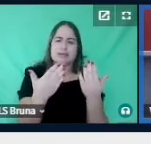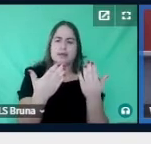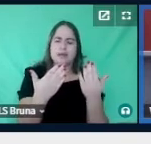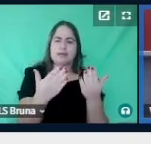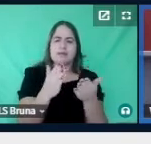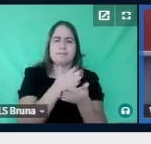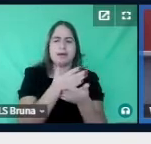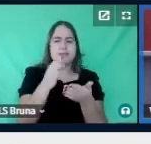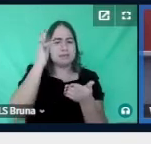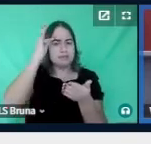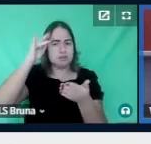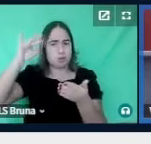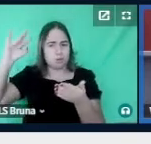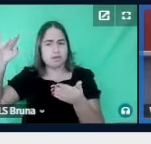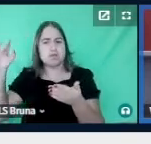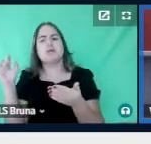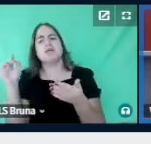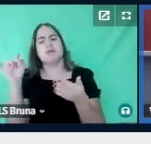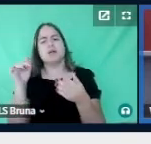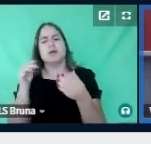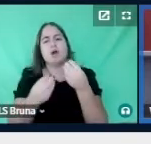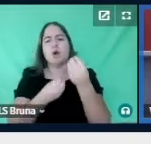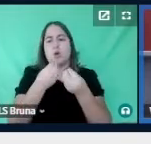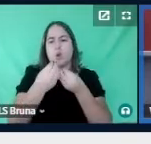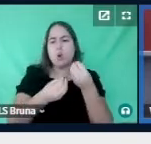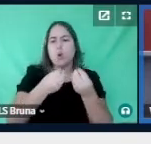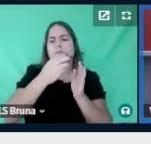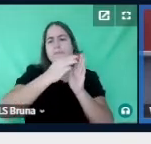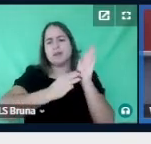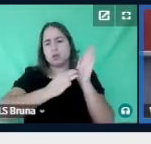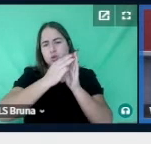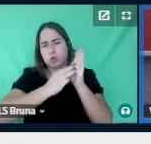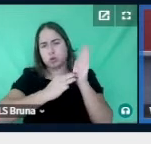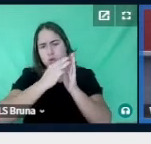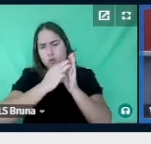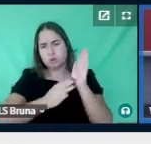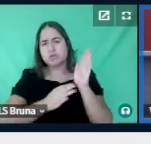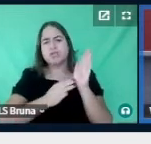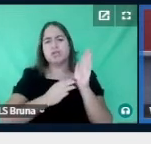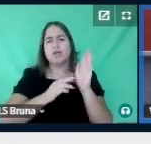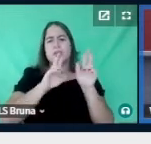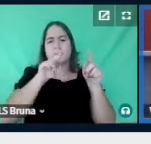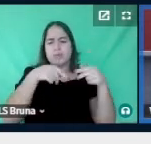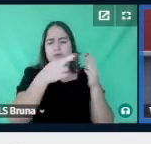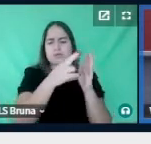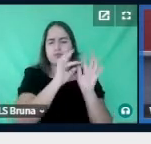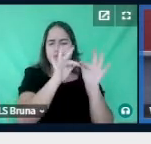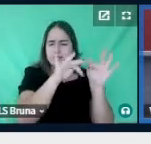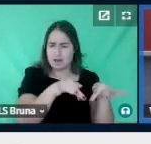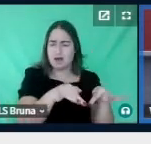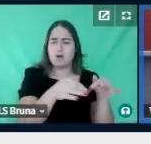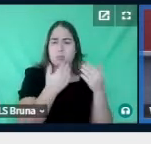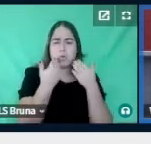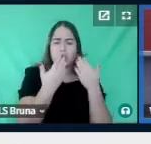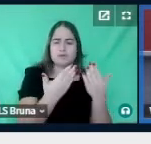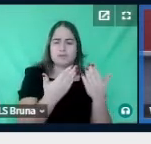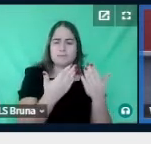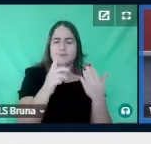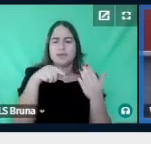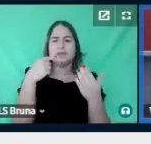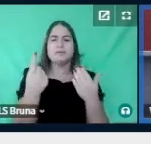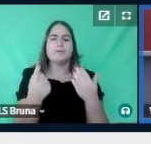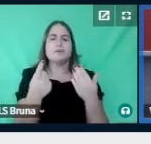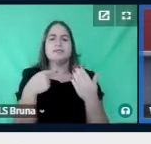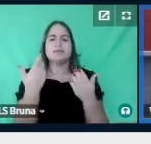parte teórica, como foi a metodologia do trabalho, traz os resultados desse trabalho, em seguida, a gente